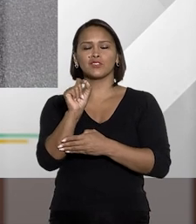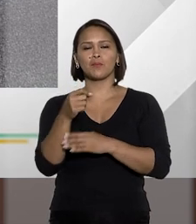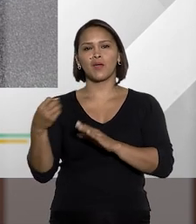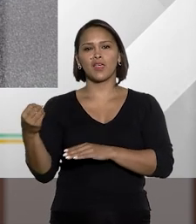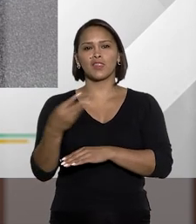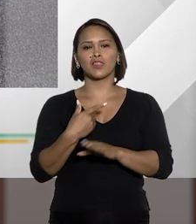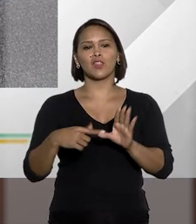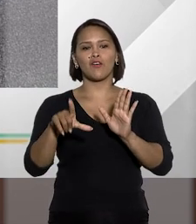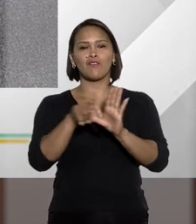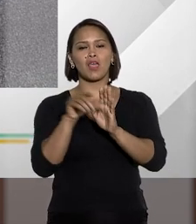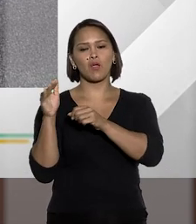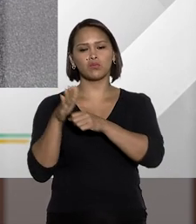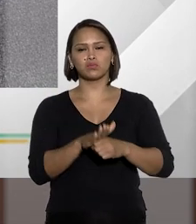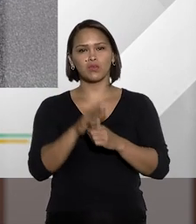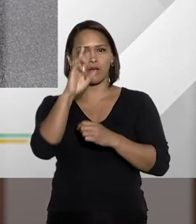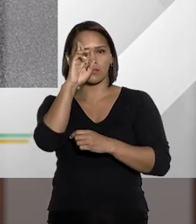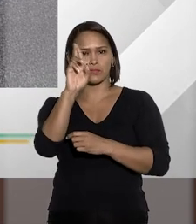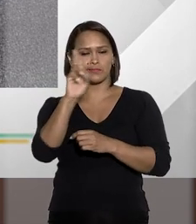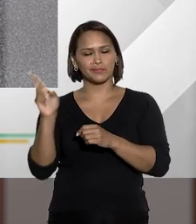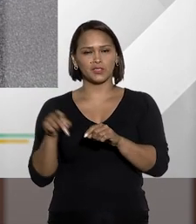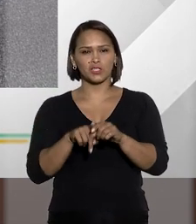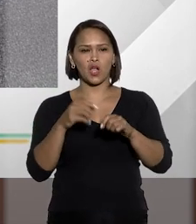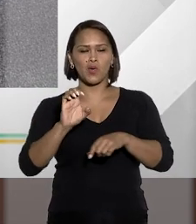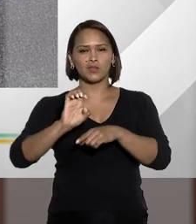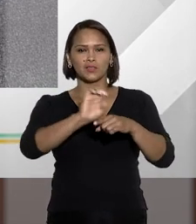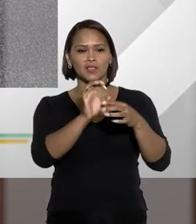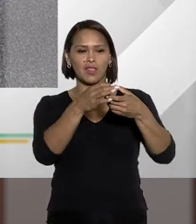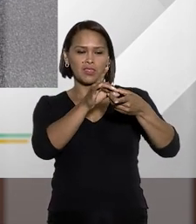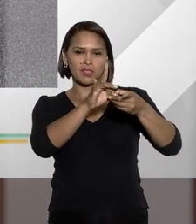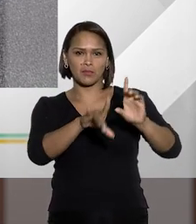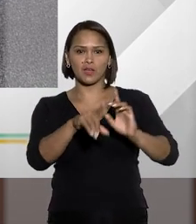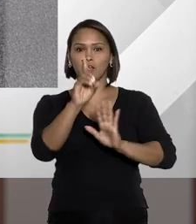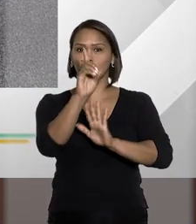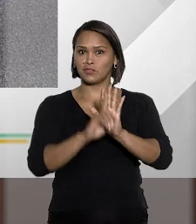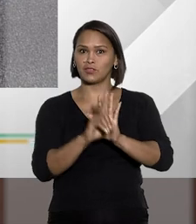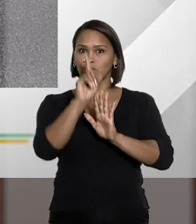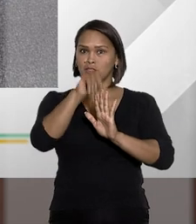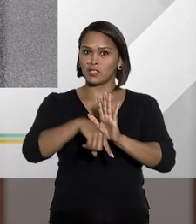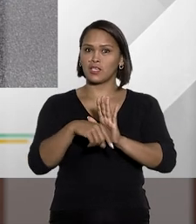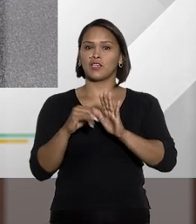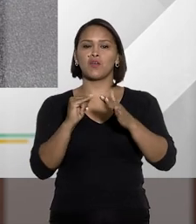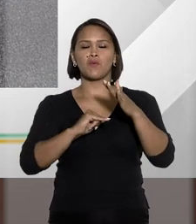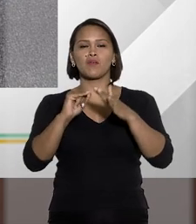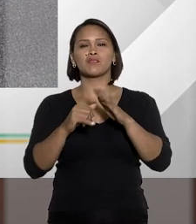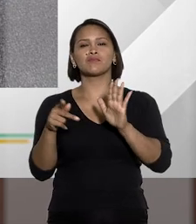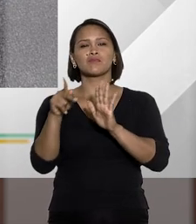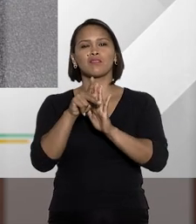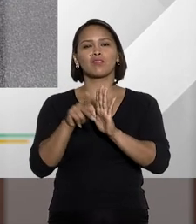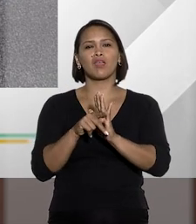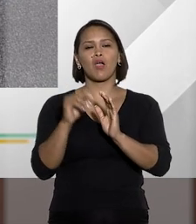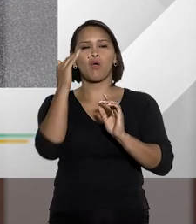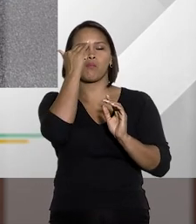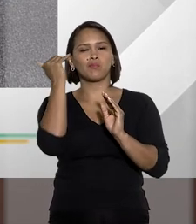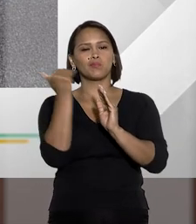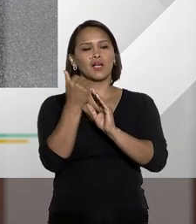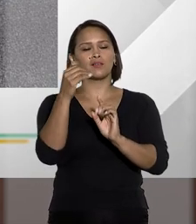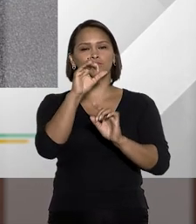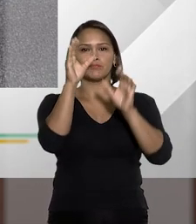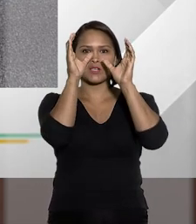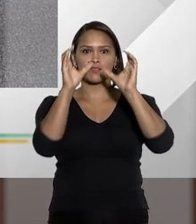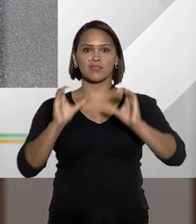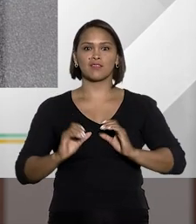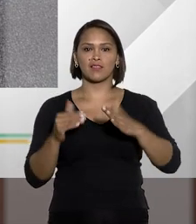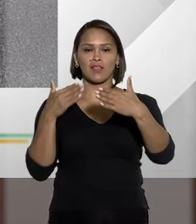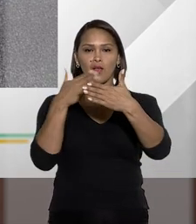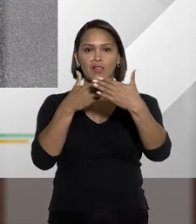falar sobre a nova lei de abuso de autoridade. No Estado Democrático de Direito, o ente estatal exerce autoridade sobre os